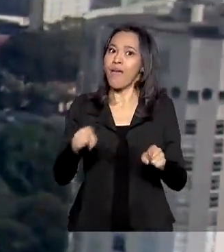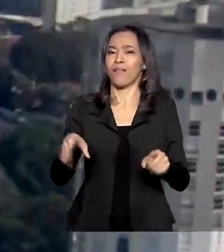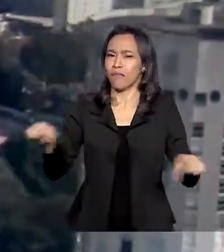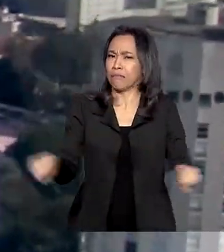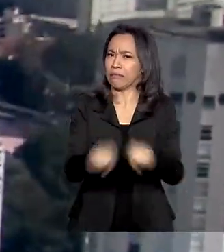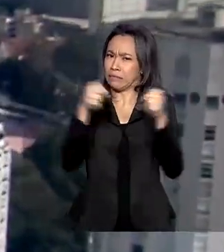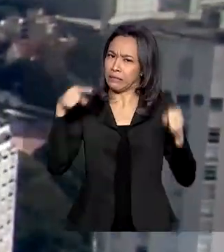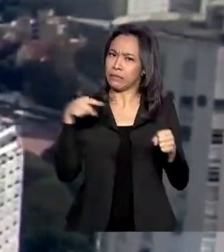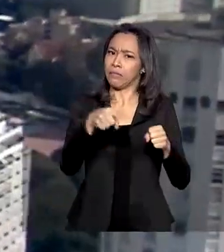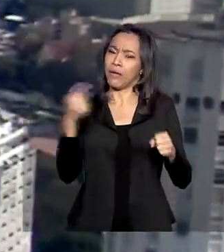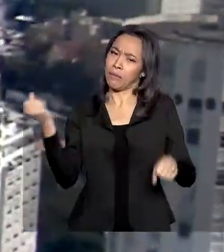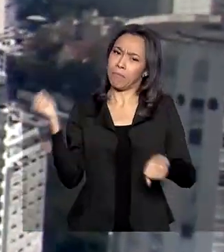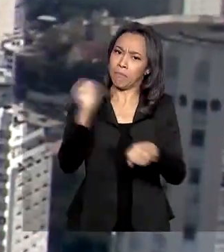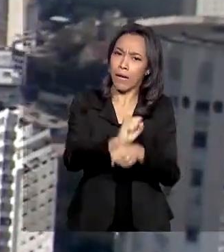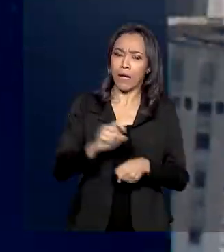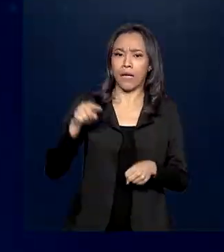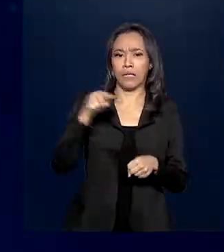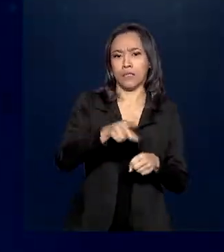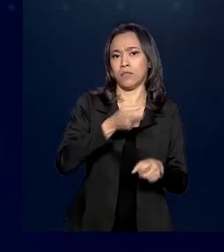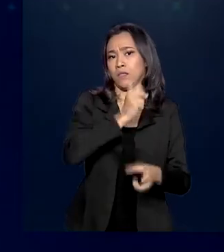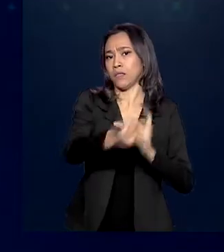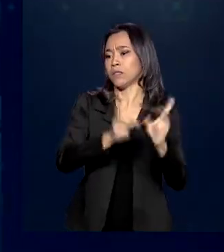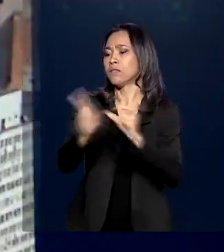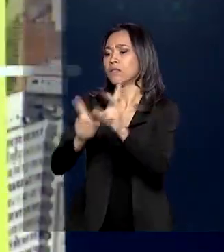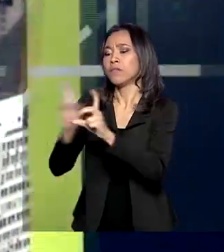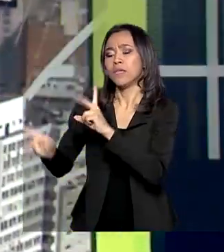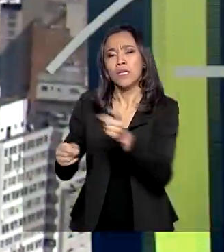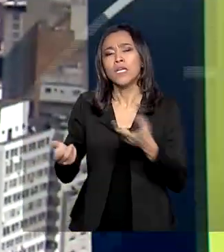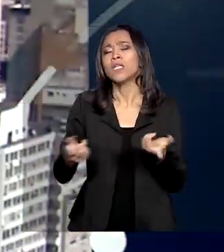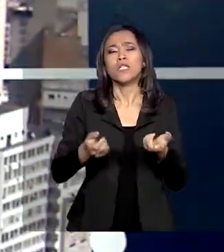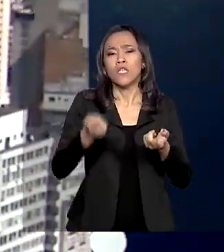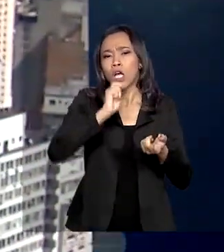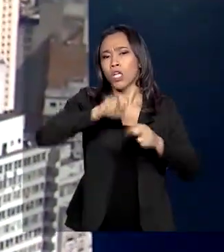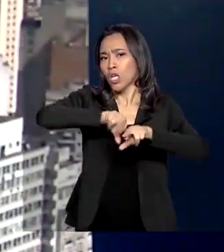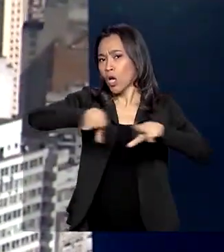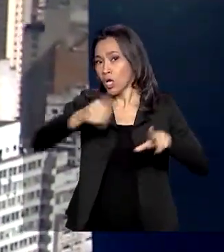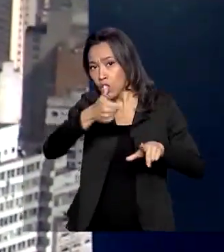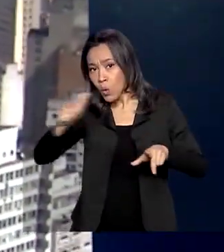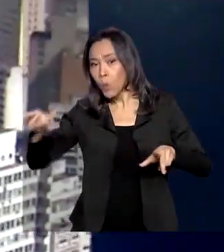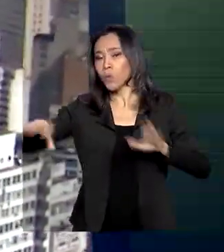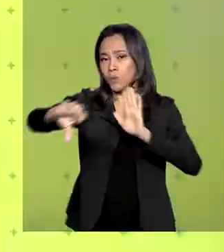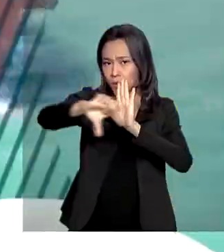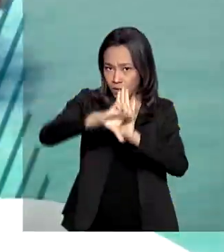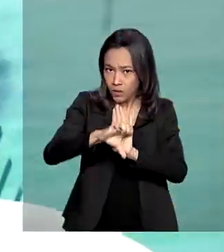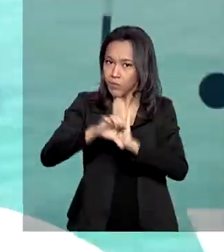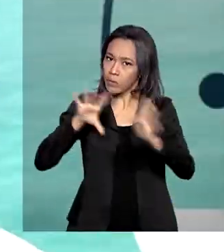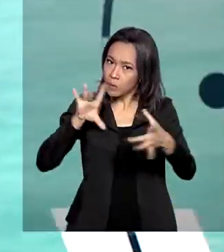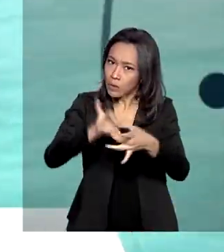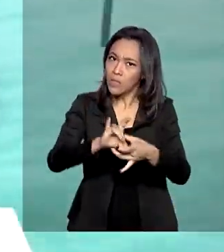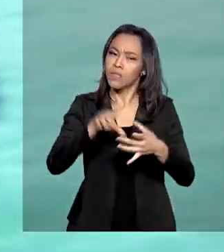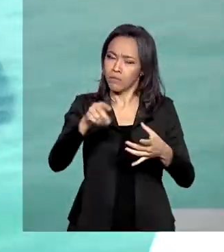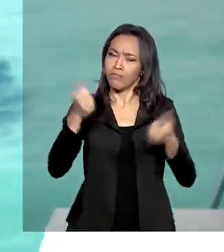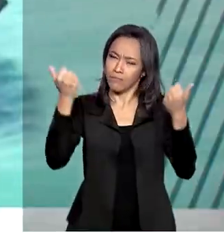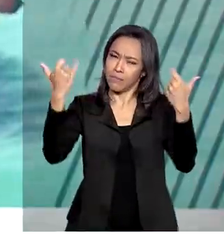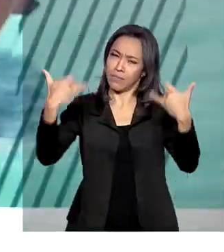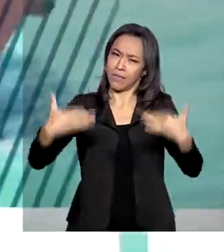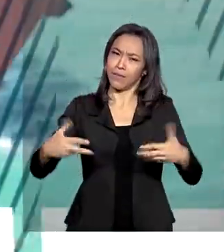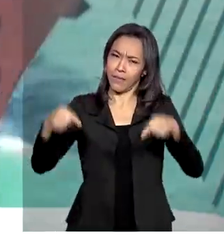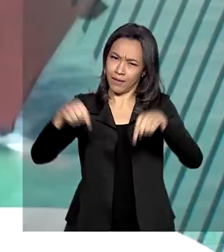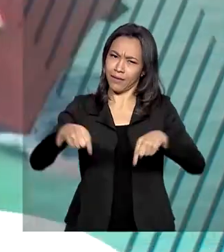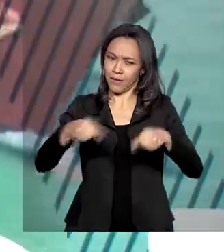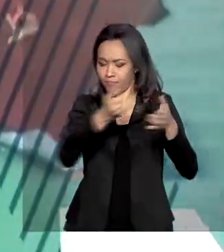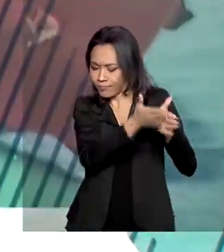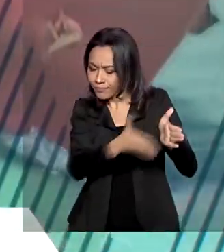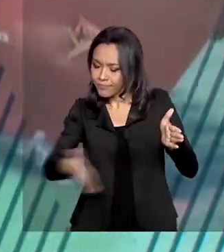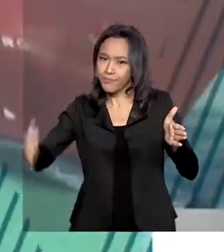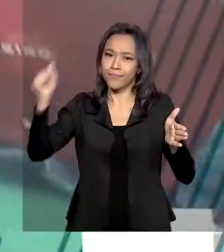para reprimir na fonte o tráfico e outros crimes relacionados às drogas. A reportagem completa sobre esse assunto você acompanha ao